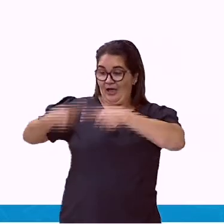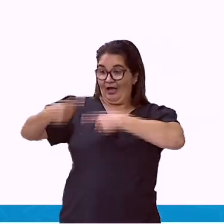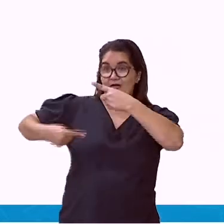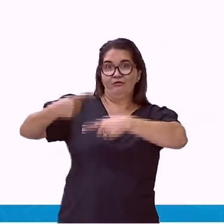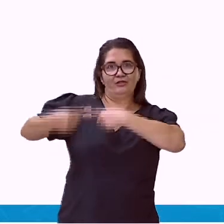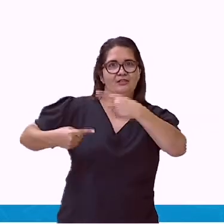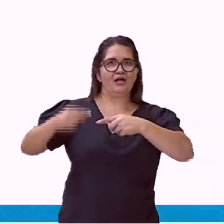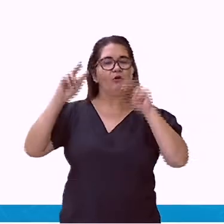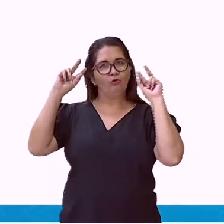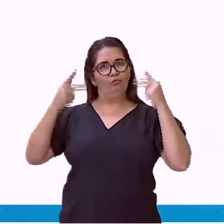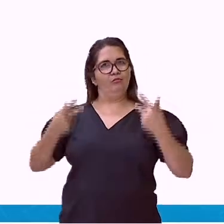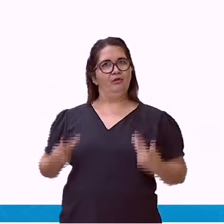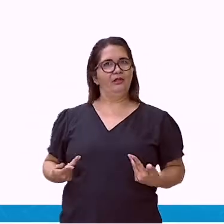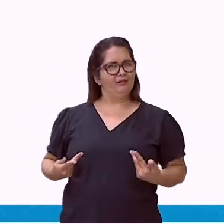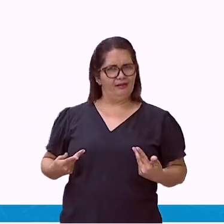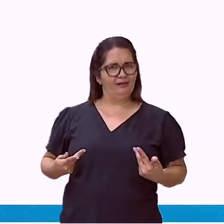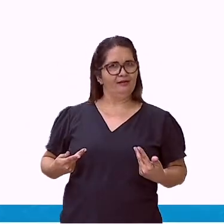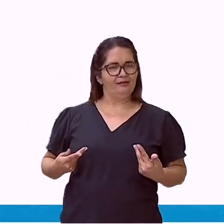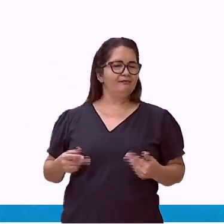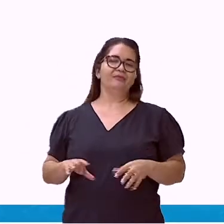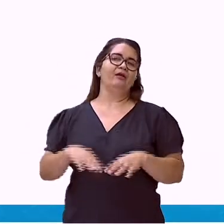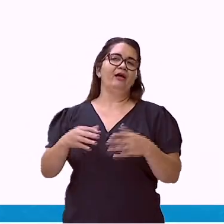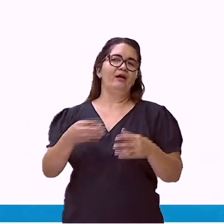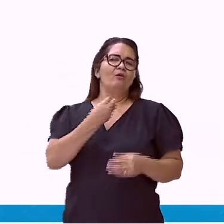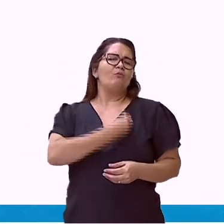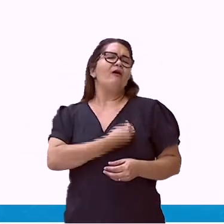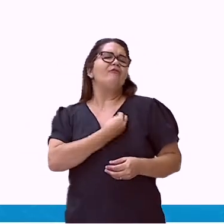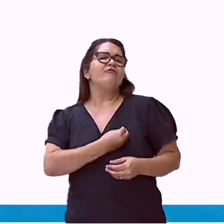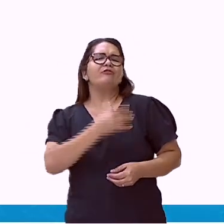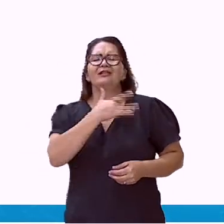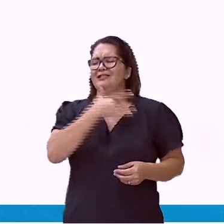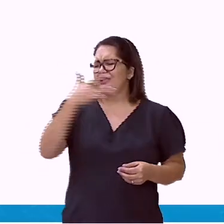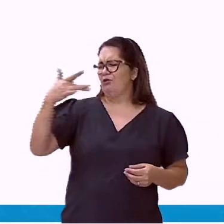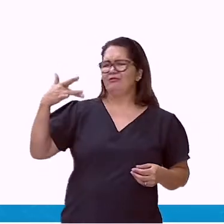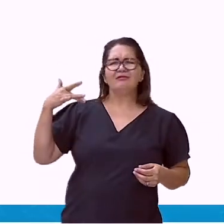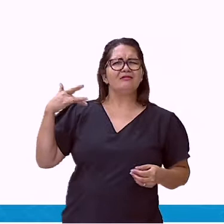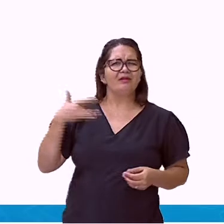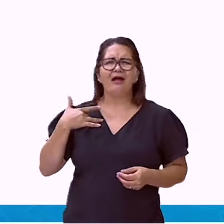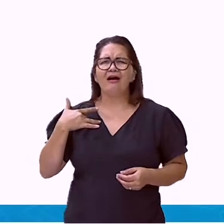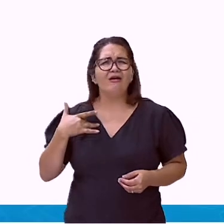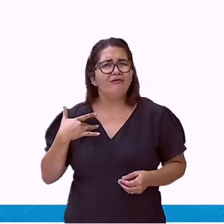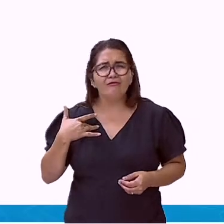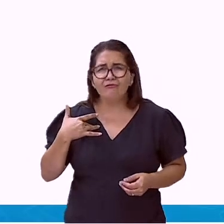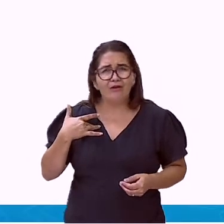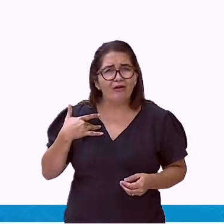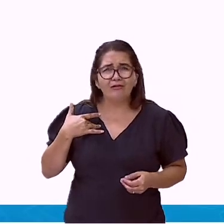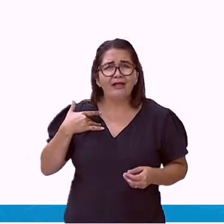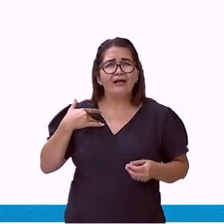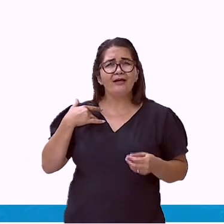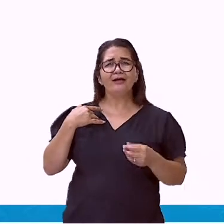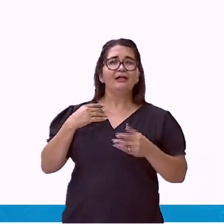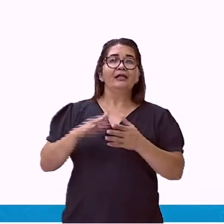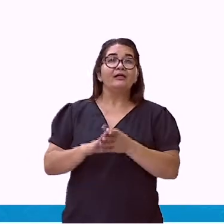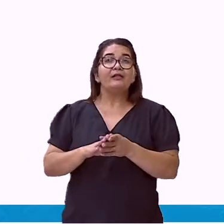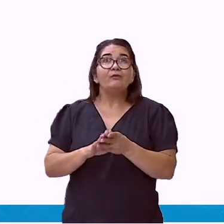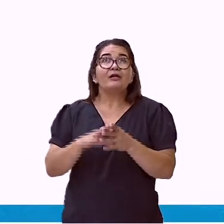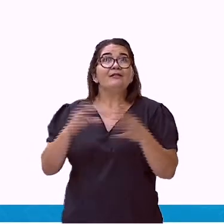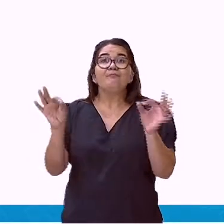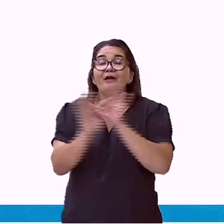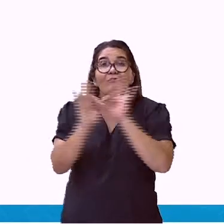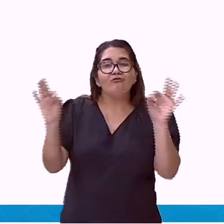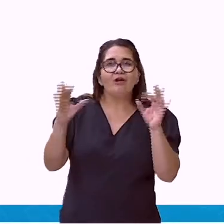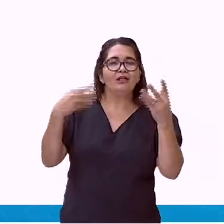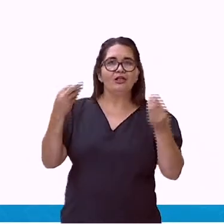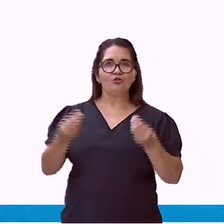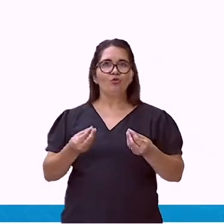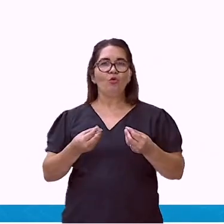uma família saudável, completa, vó, vô, pai, mãe, crianças, né? Tios,